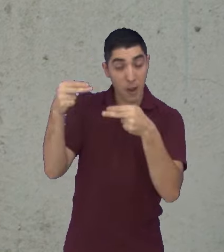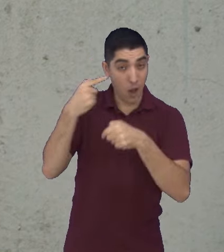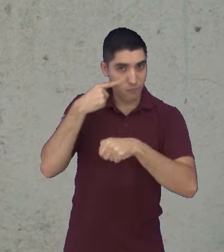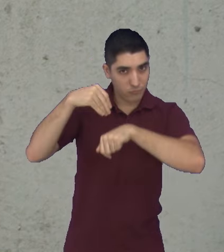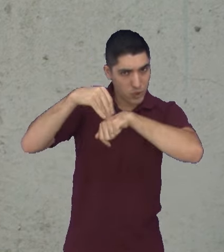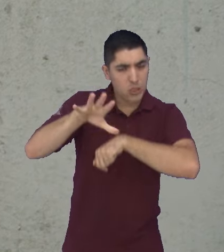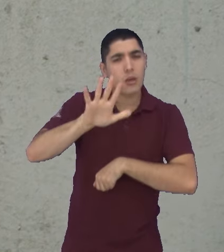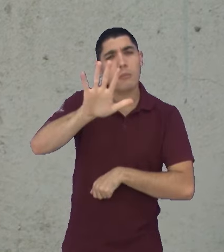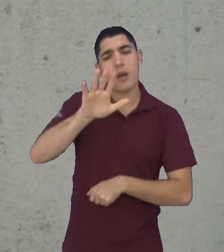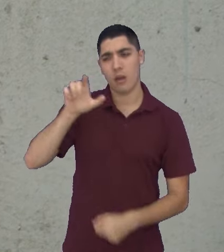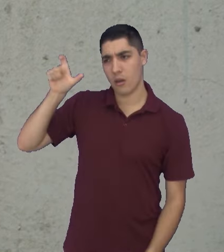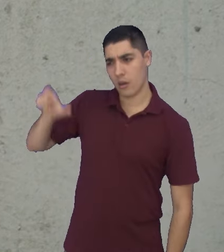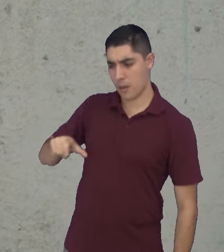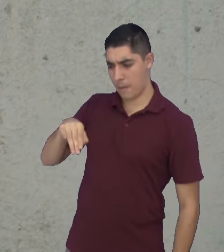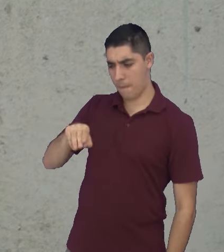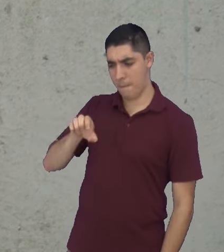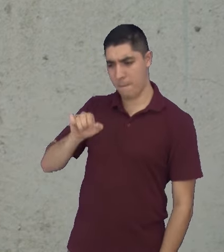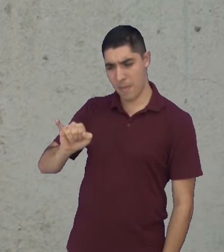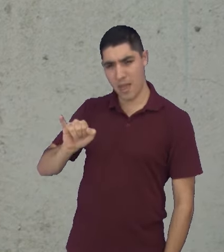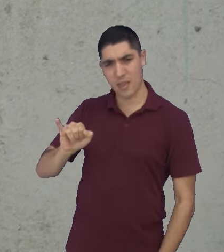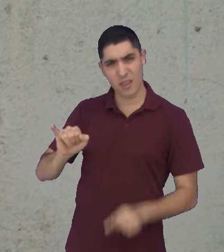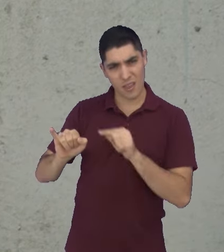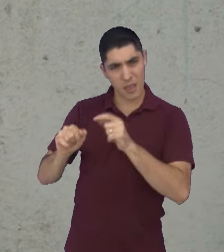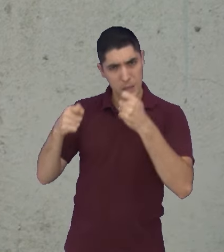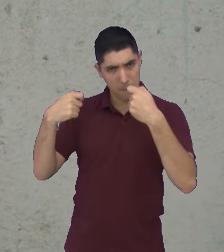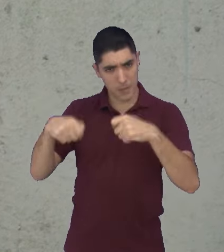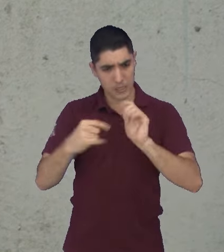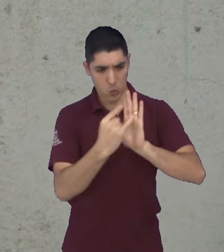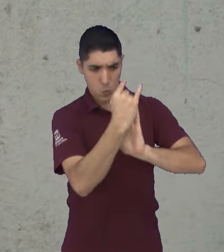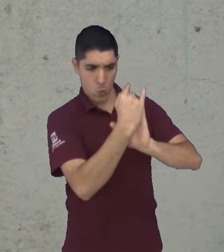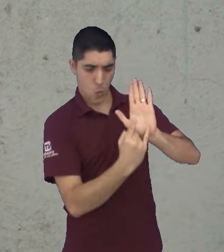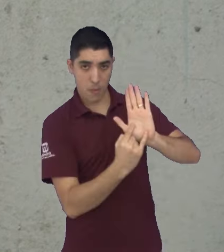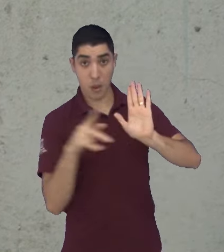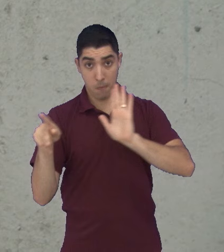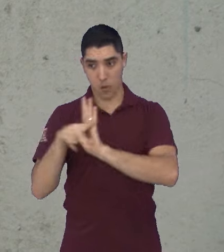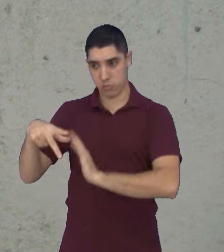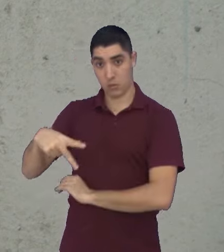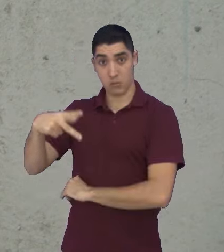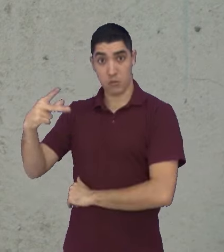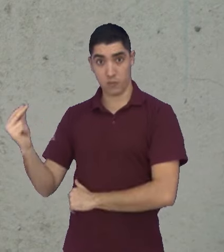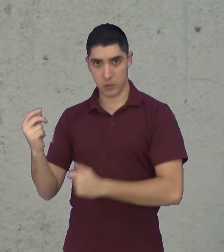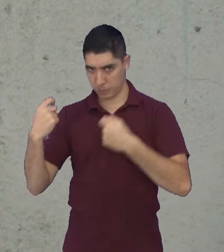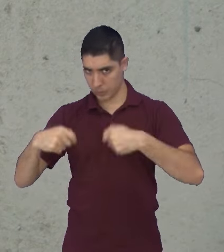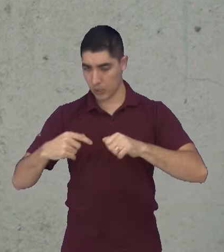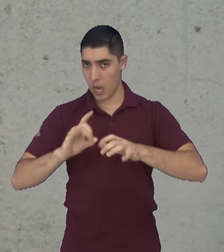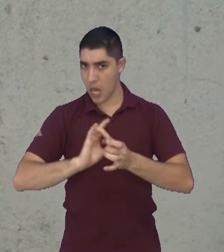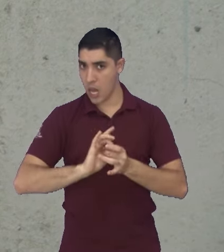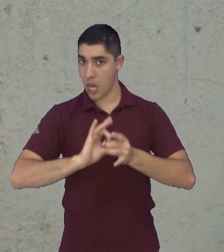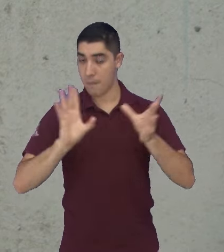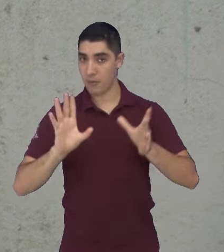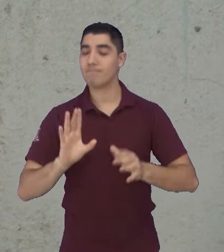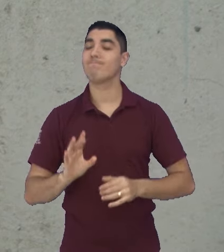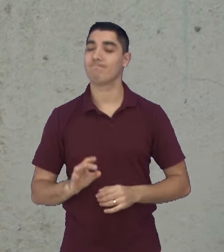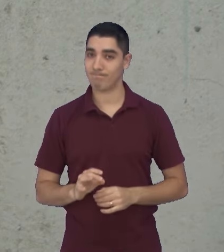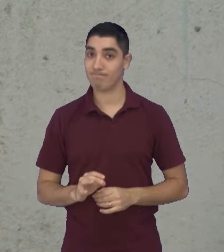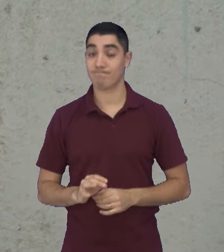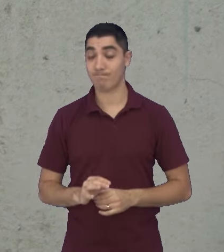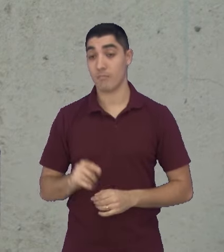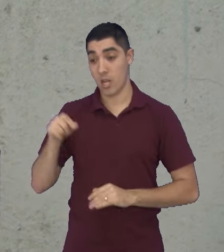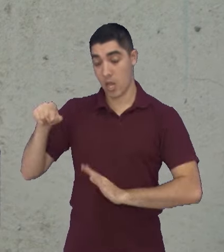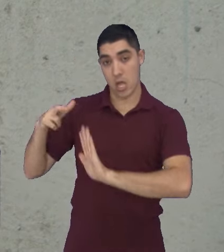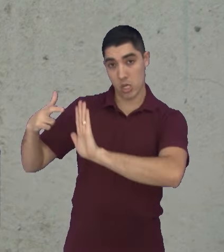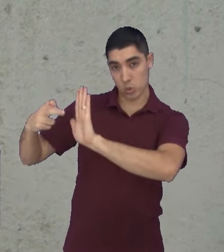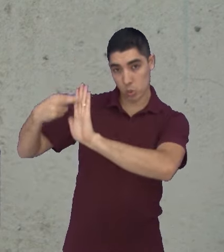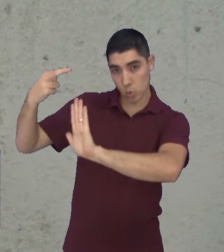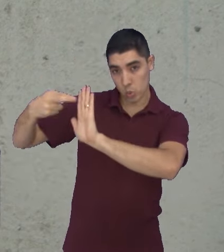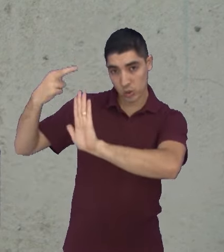Quem é MEI, será que precisa de licença da vigilância sanitária? Será que sim? Olha só, conforme resolução do Comitê